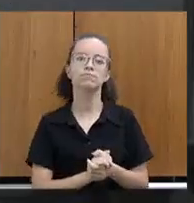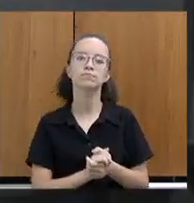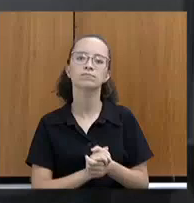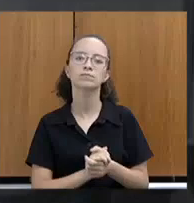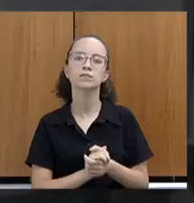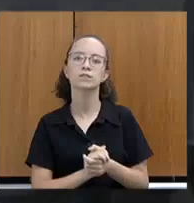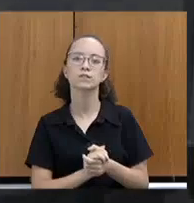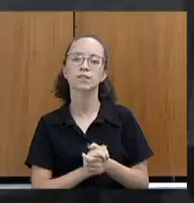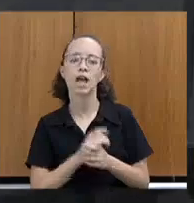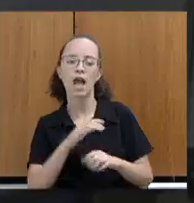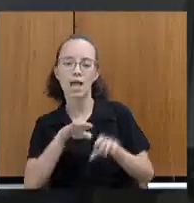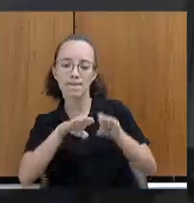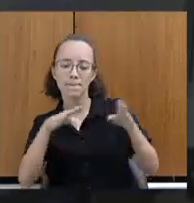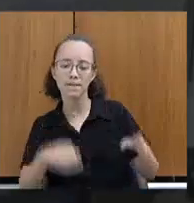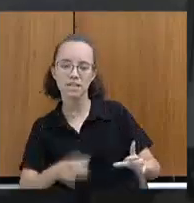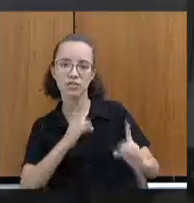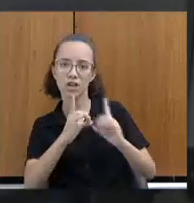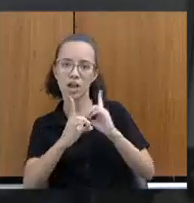de diálogo.